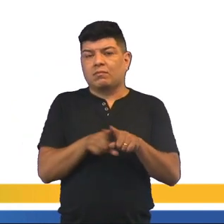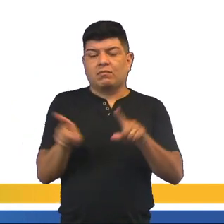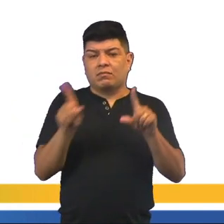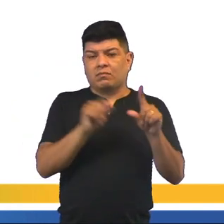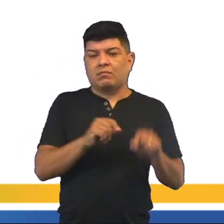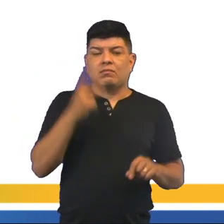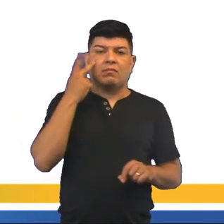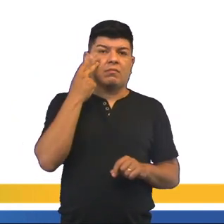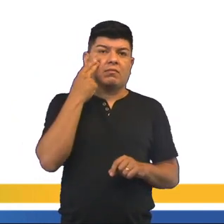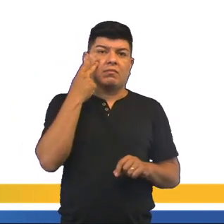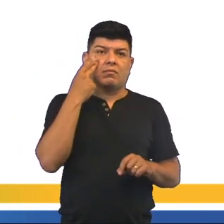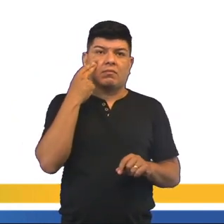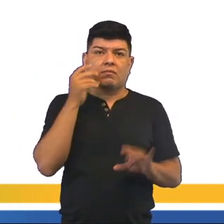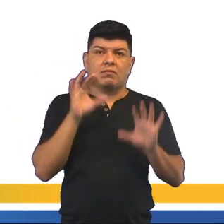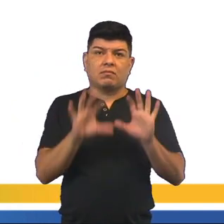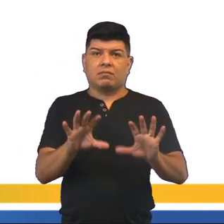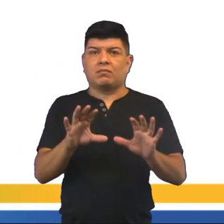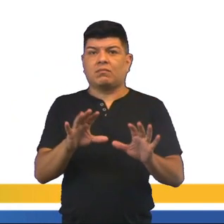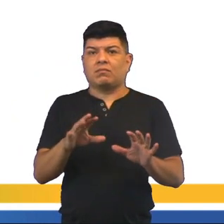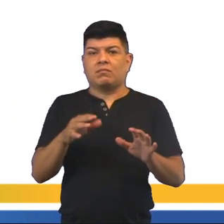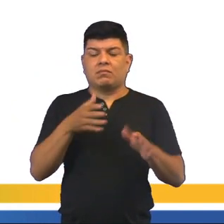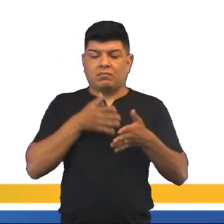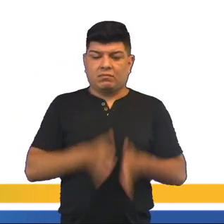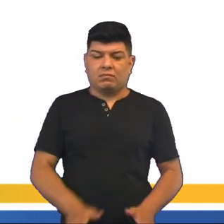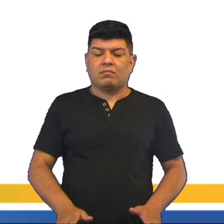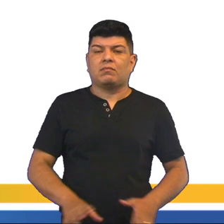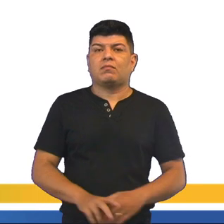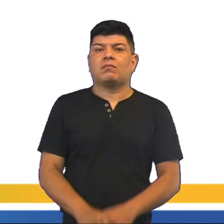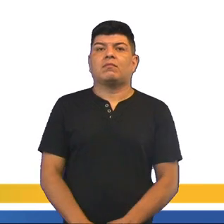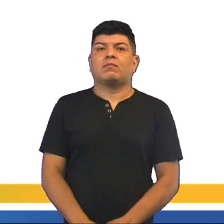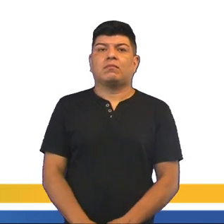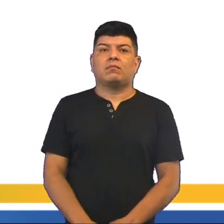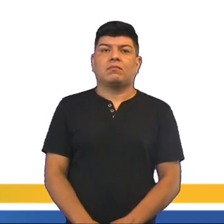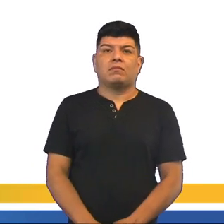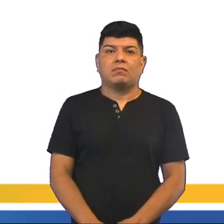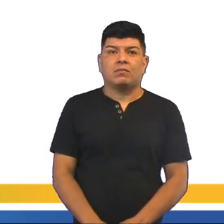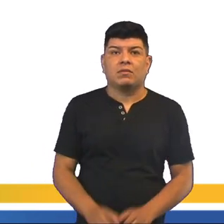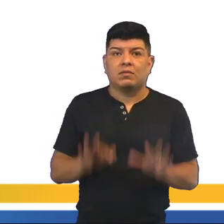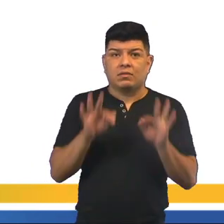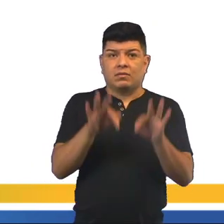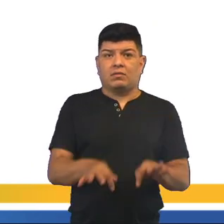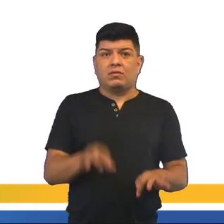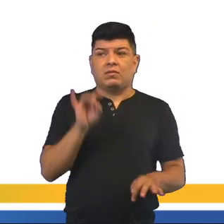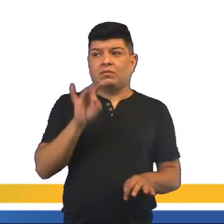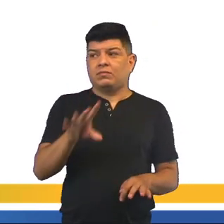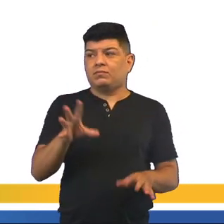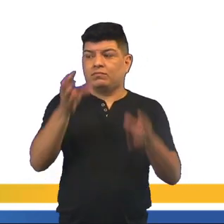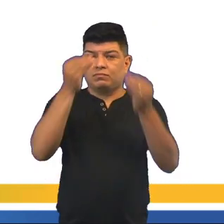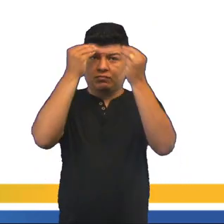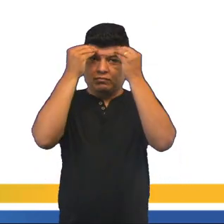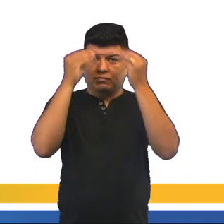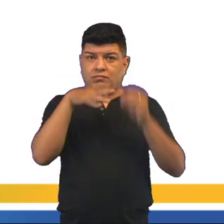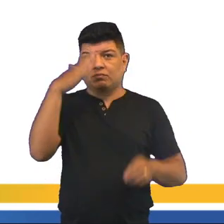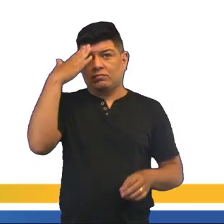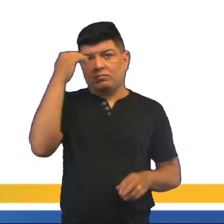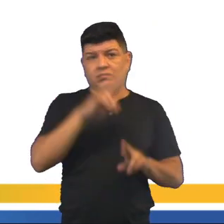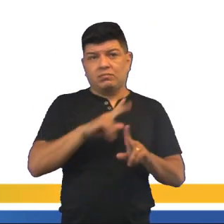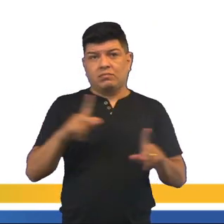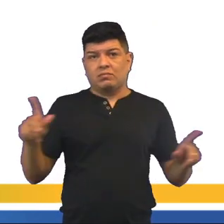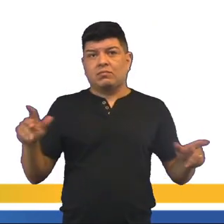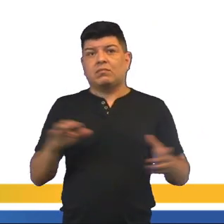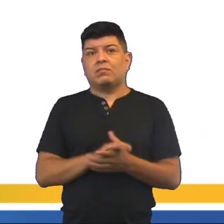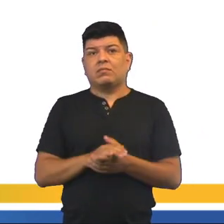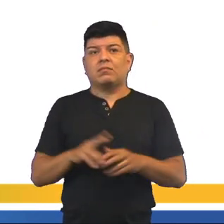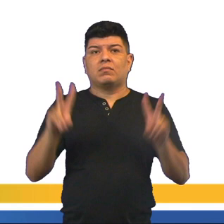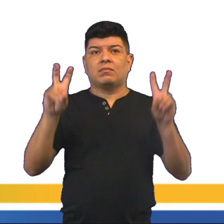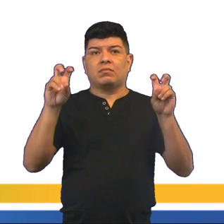natural aí na questão da natalidade. E como considerações finais, só para fixar, para vocês saberem a diferença,